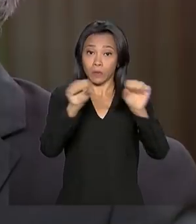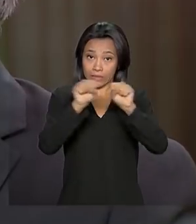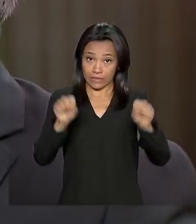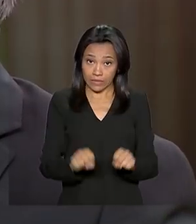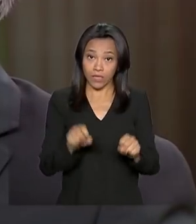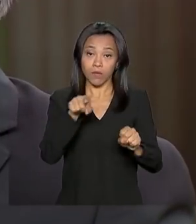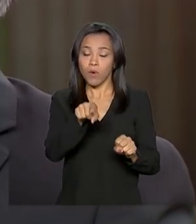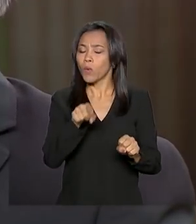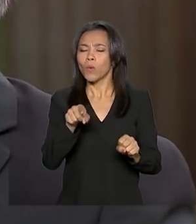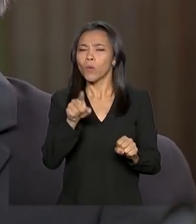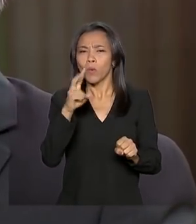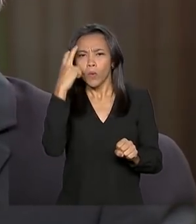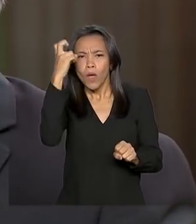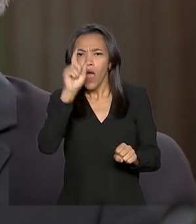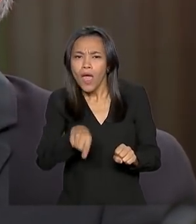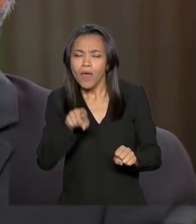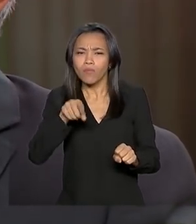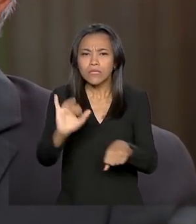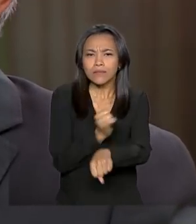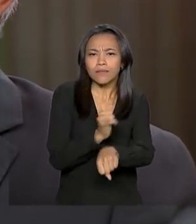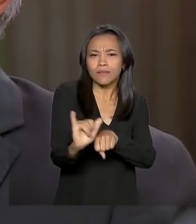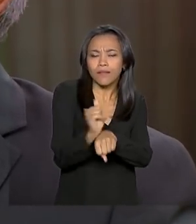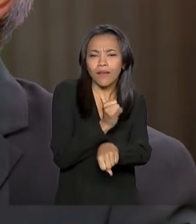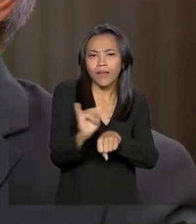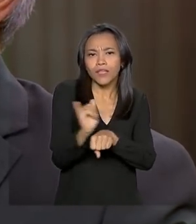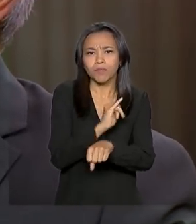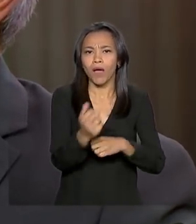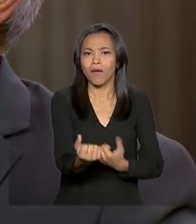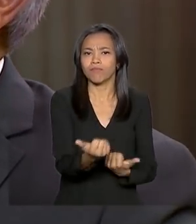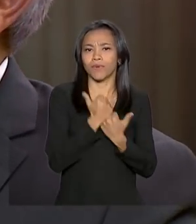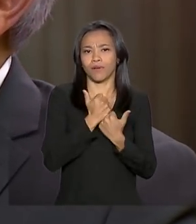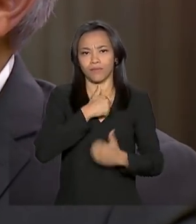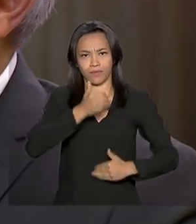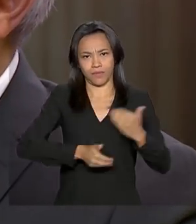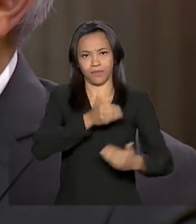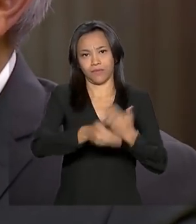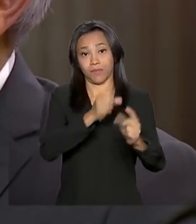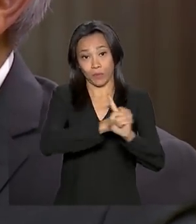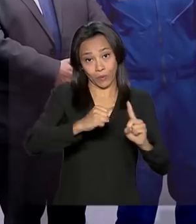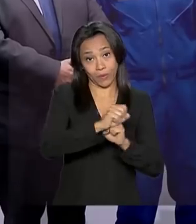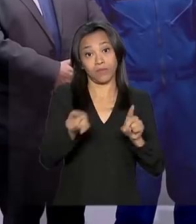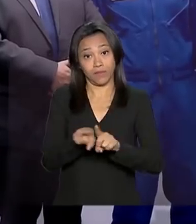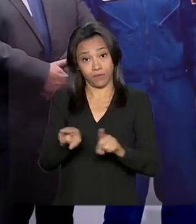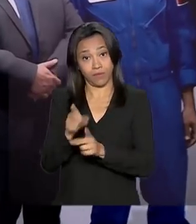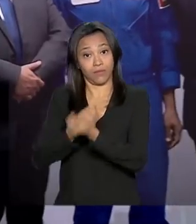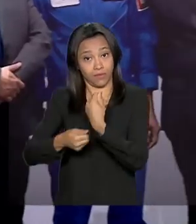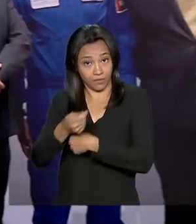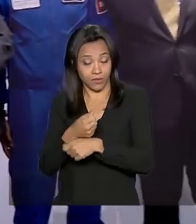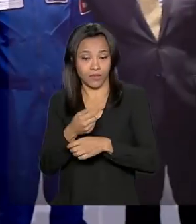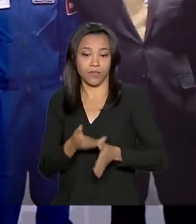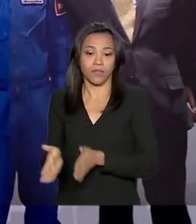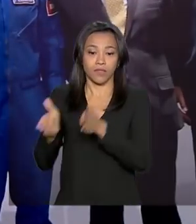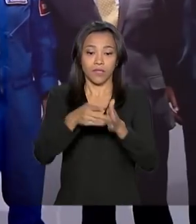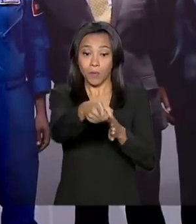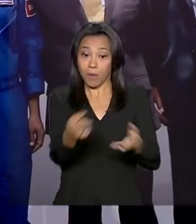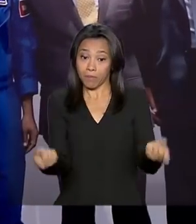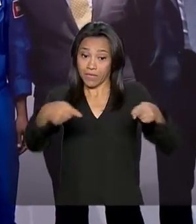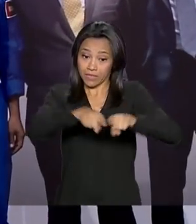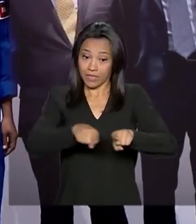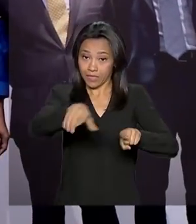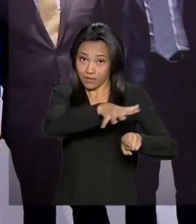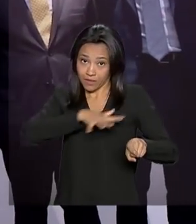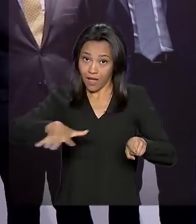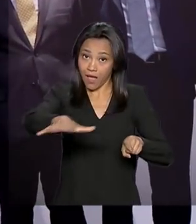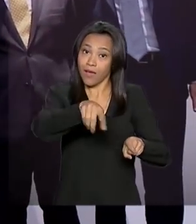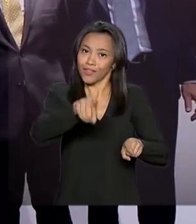uma plataforma, como uma ferramenta para o desenvolvimento econômico, mas também social. Uma parceria no setor aeroespacial